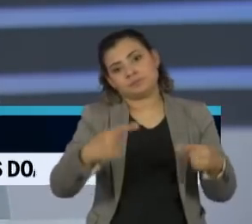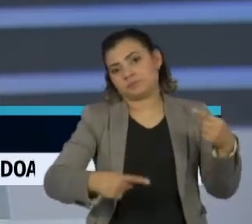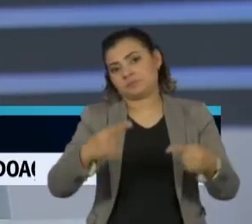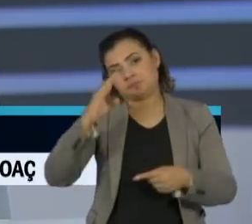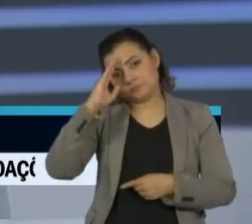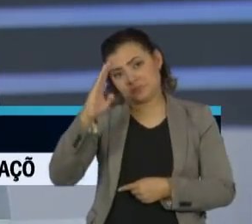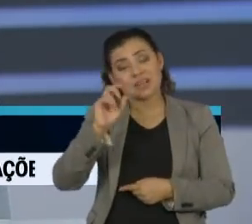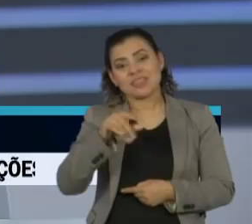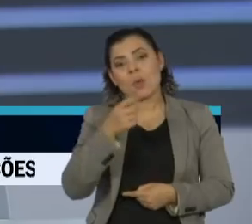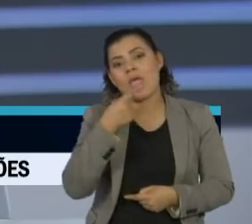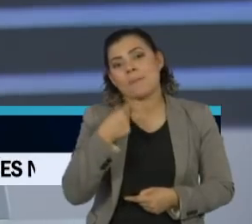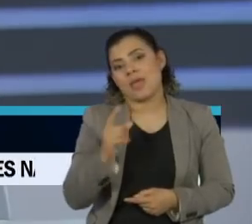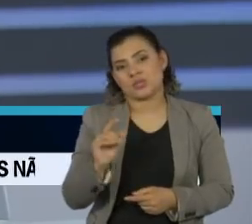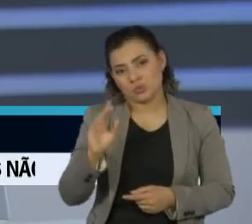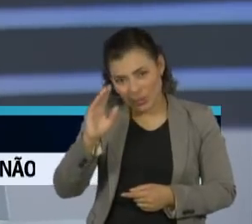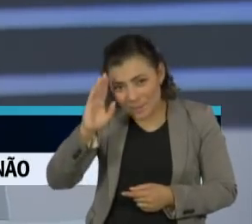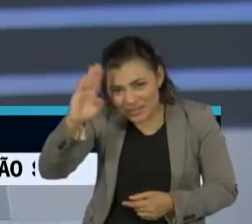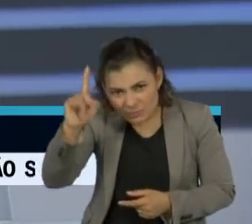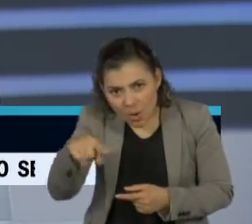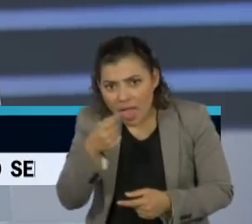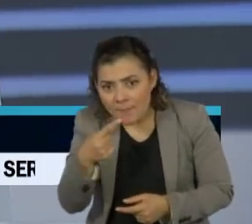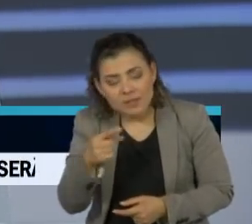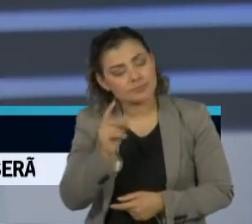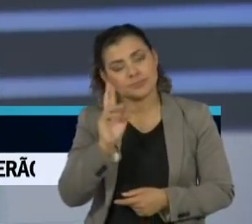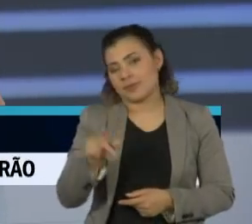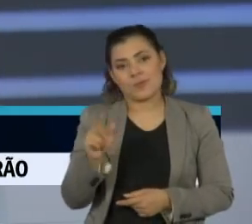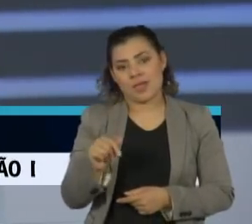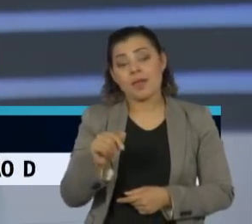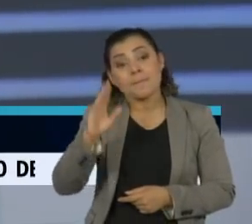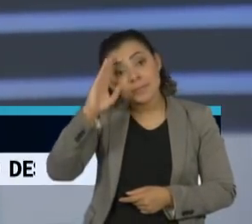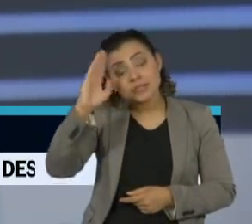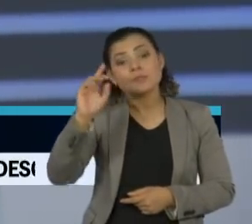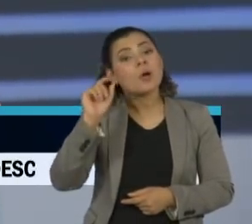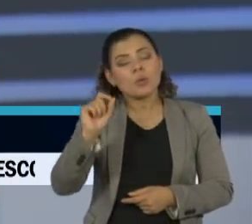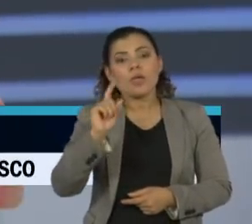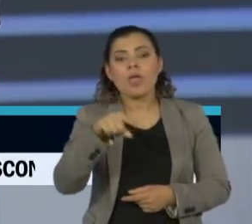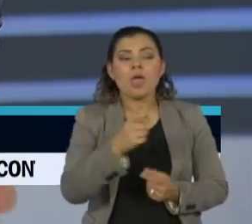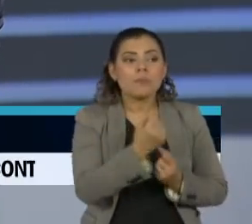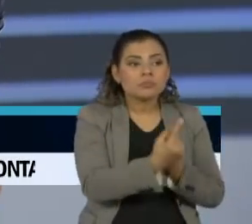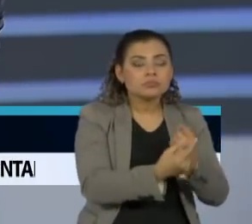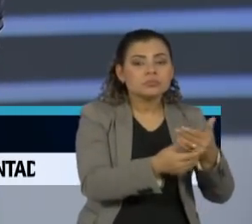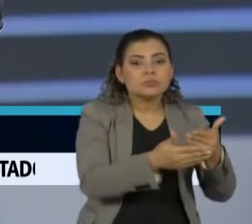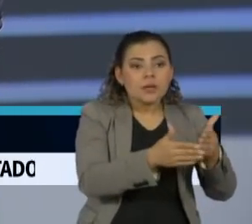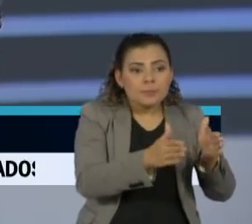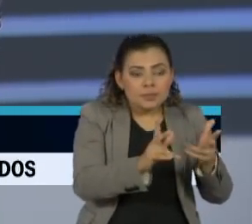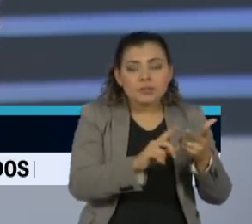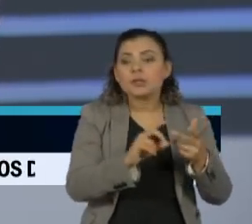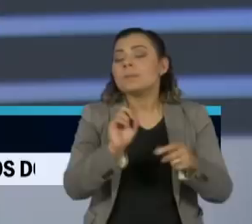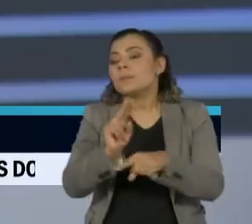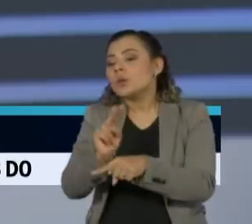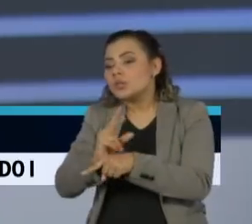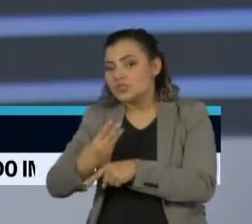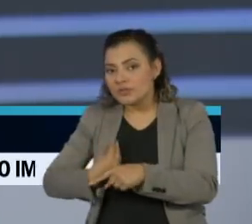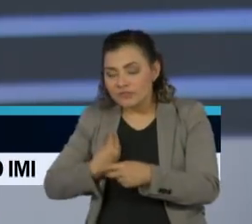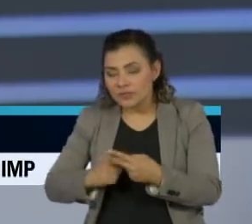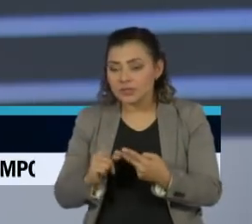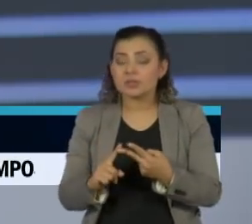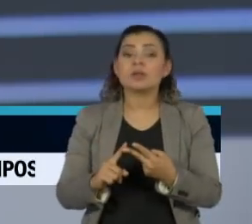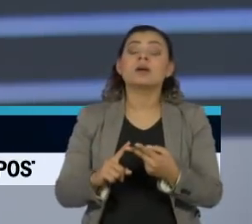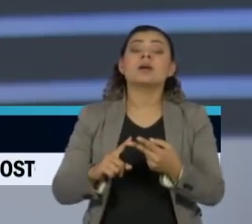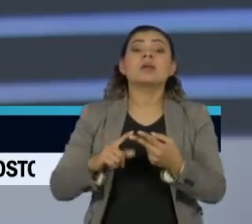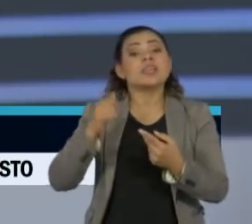não é medicação. A discussão é como é que você compatibiliza a melhor preservação de vida e não